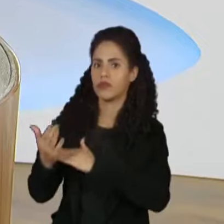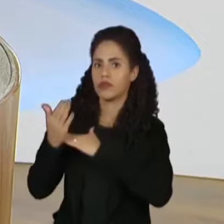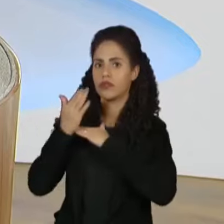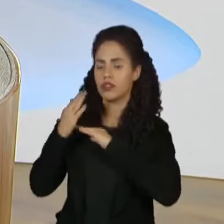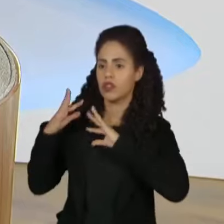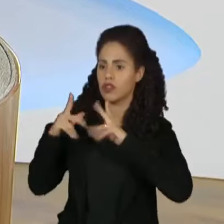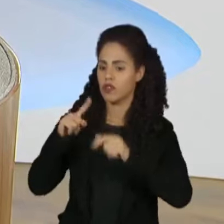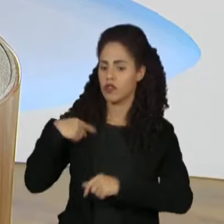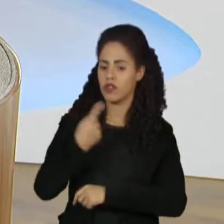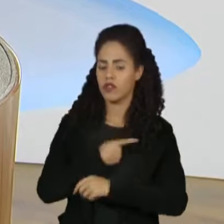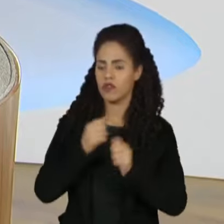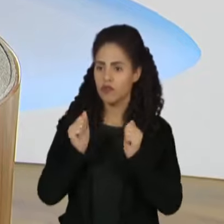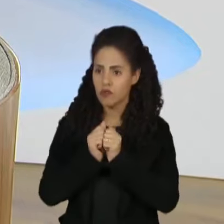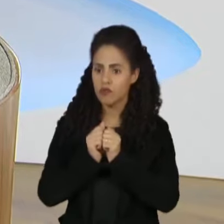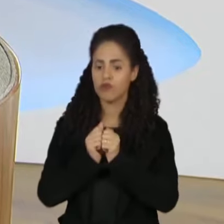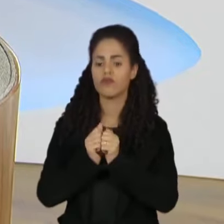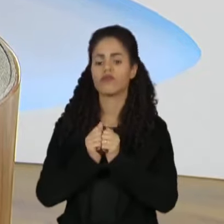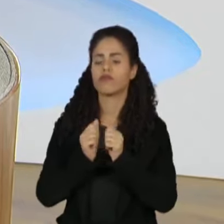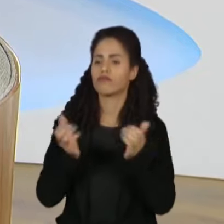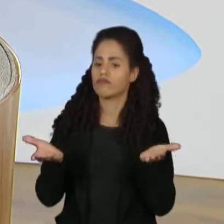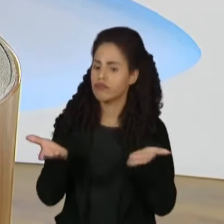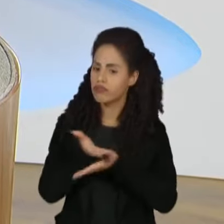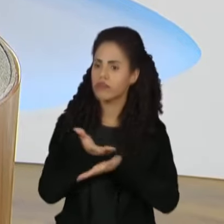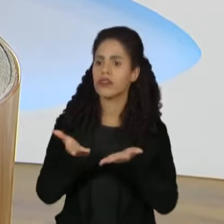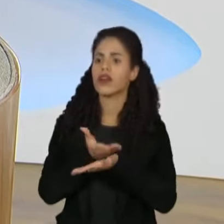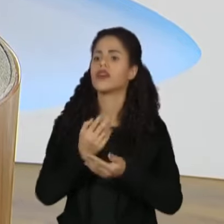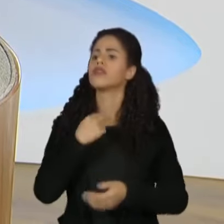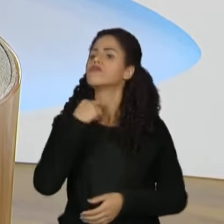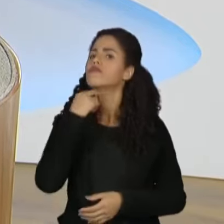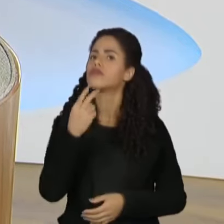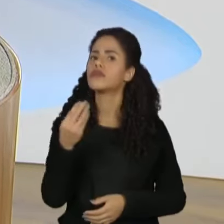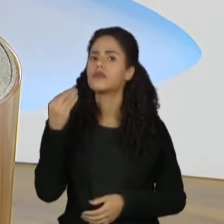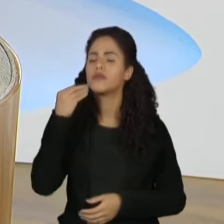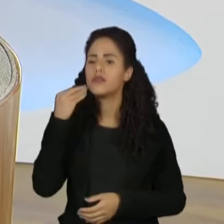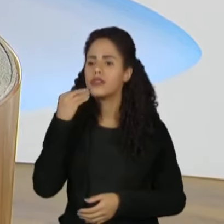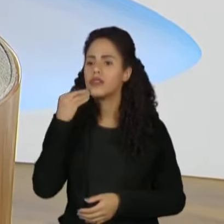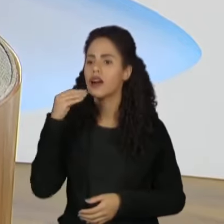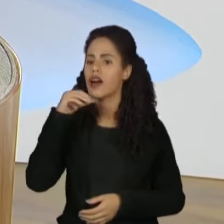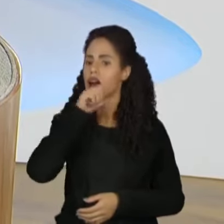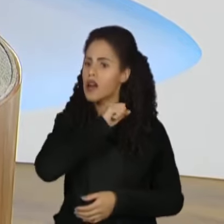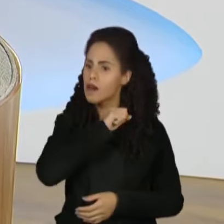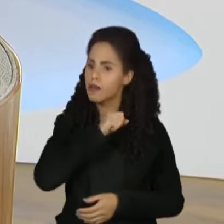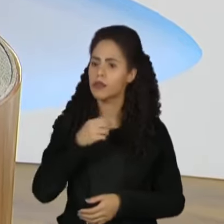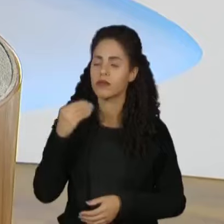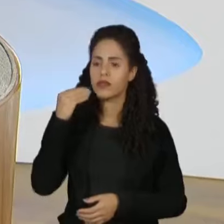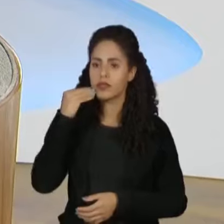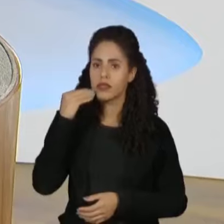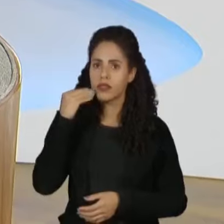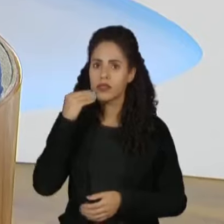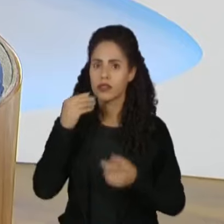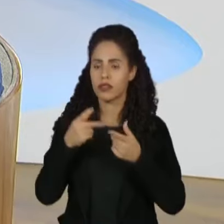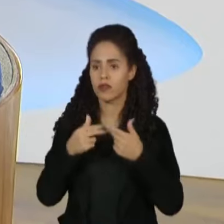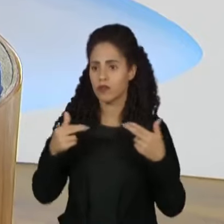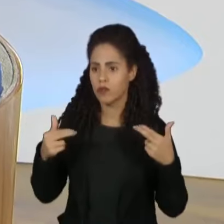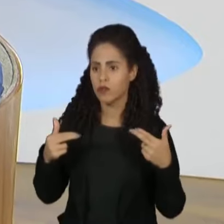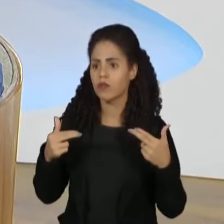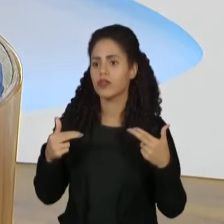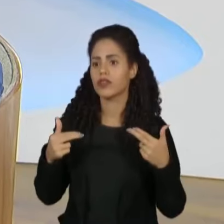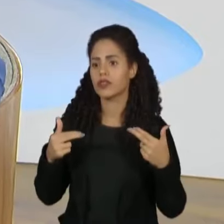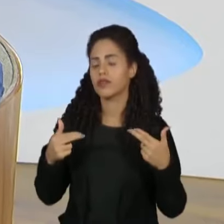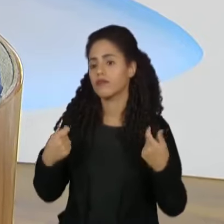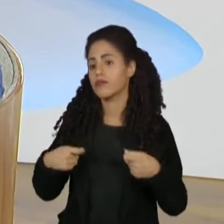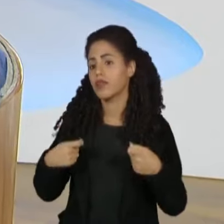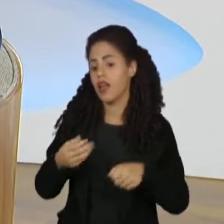aí, todos nos reuníamos para fazer uns exercícios de vocalização, para esquentar e tal,